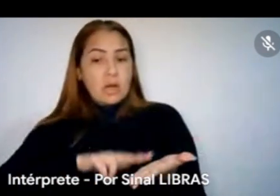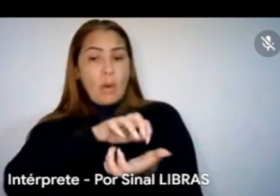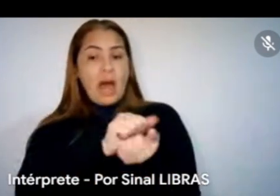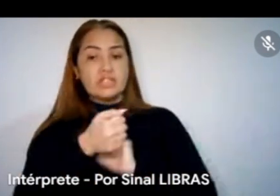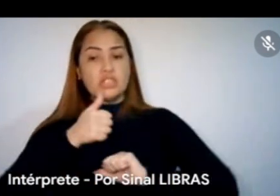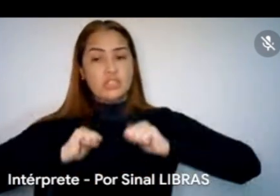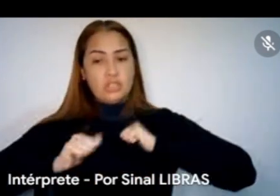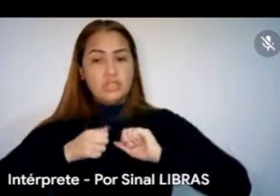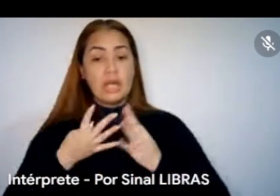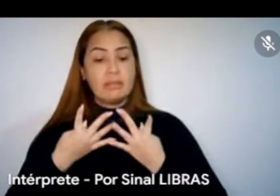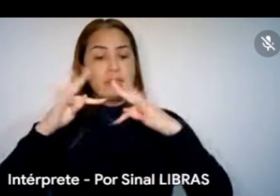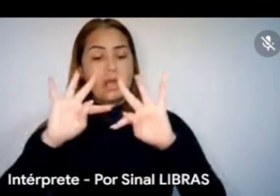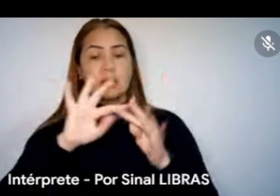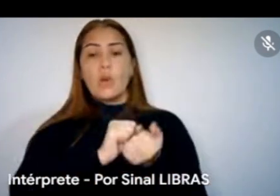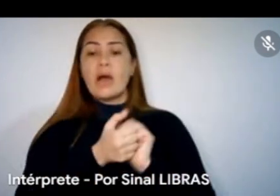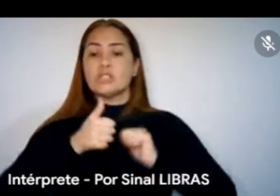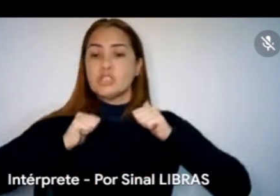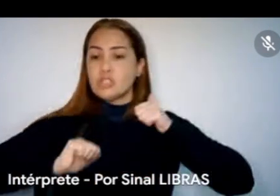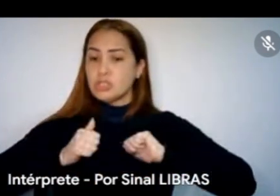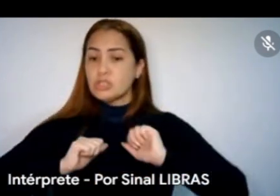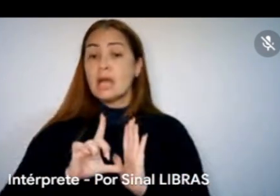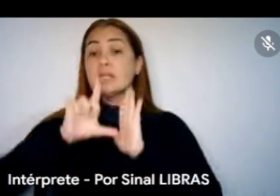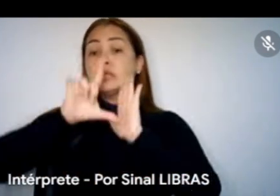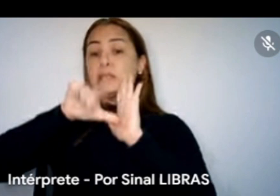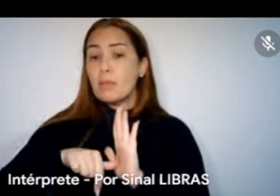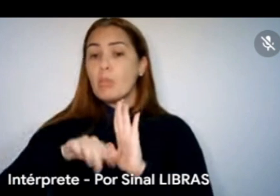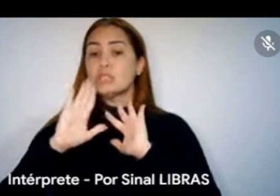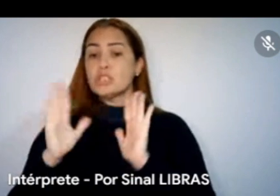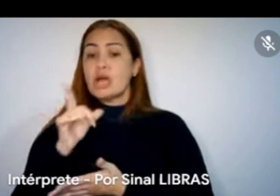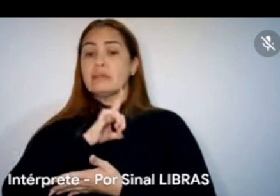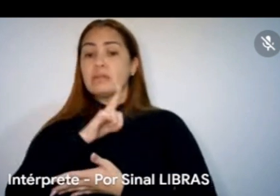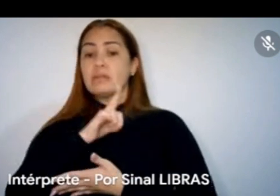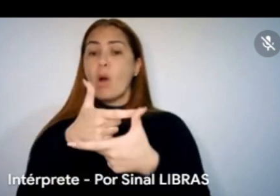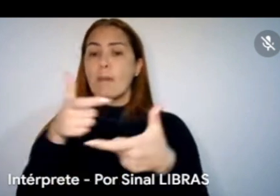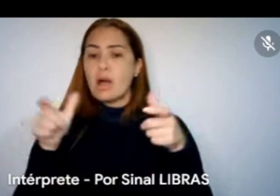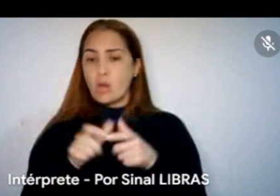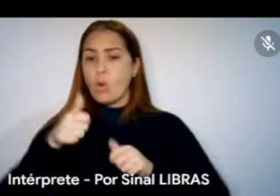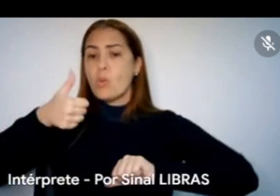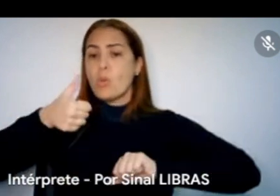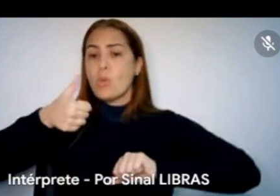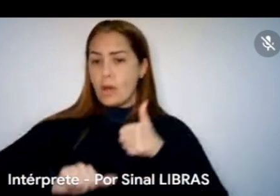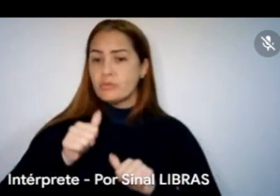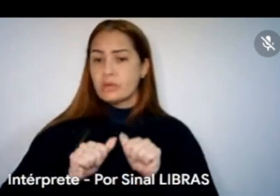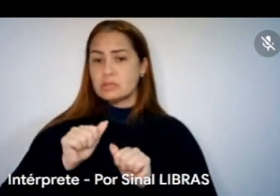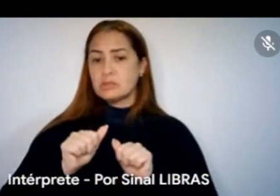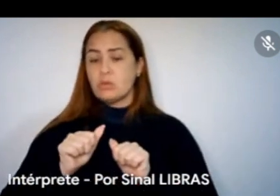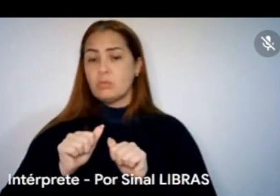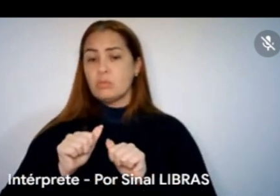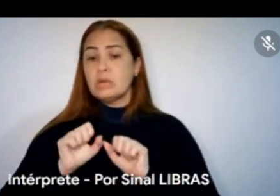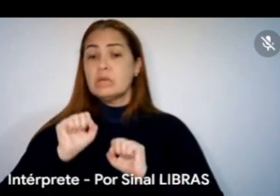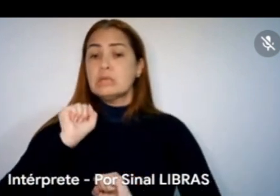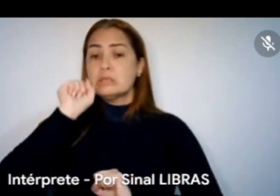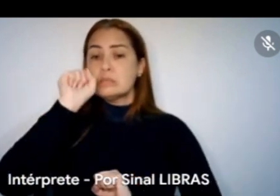-artística, e depois dos aprovados que têm maior qualificação, vocês procederem a